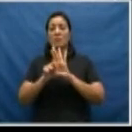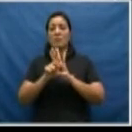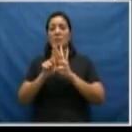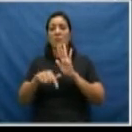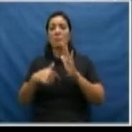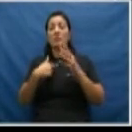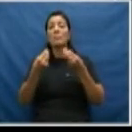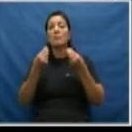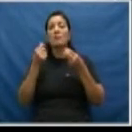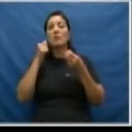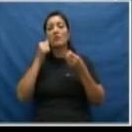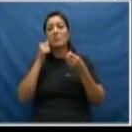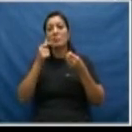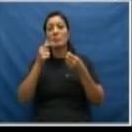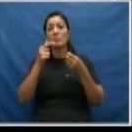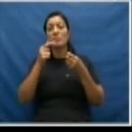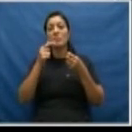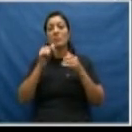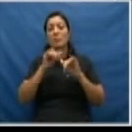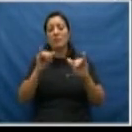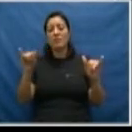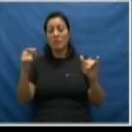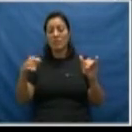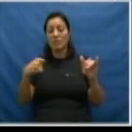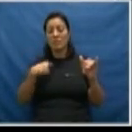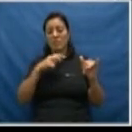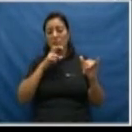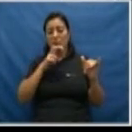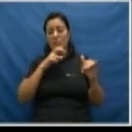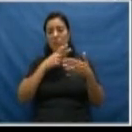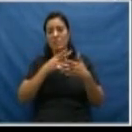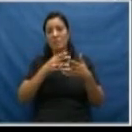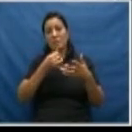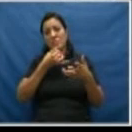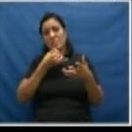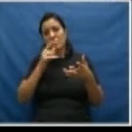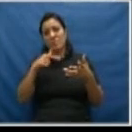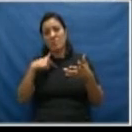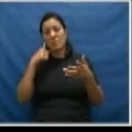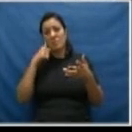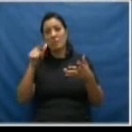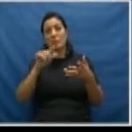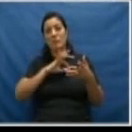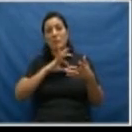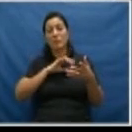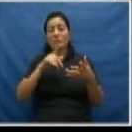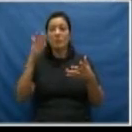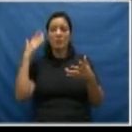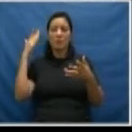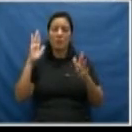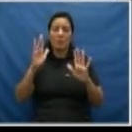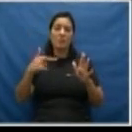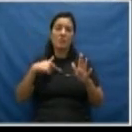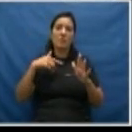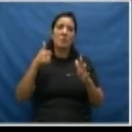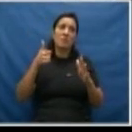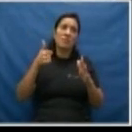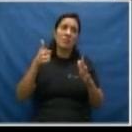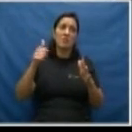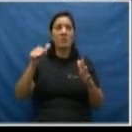para que a mulher tenha orientação. Nós temos em Sorocaba, felizmente, uma delegacia da mulher, que já funcionou bem, já funcionou mal,